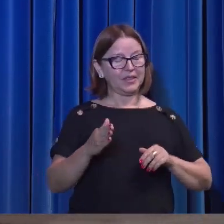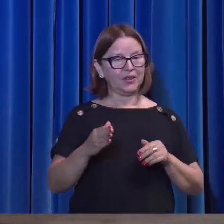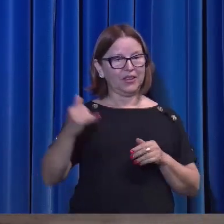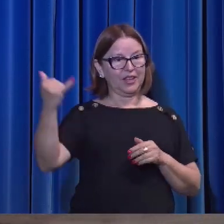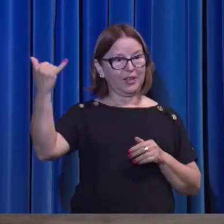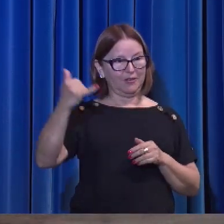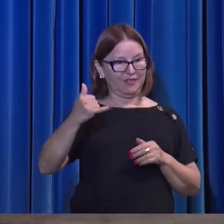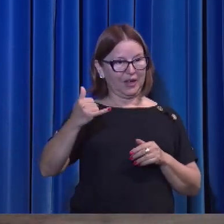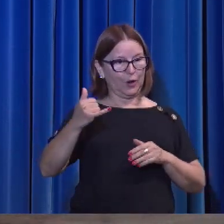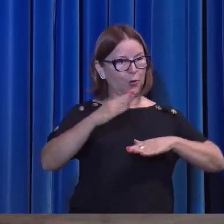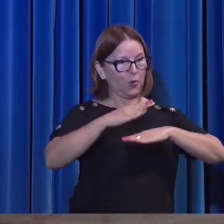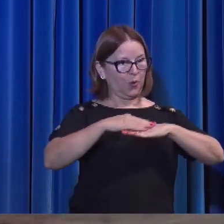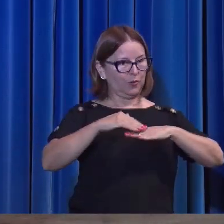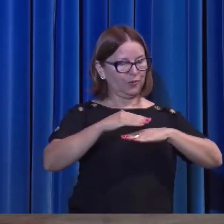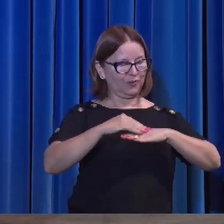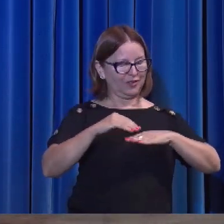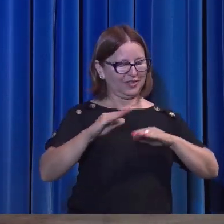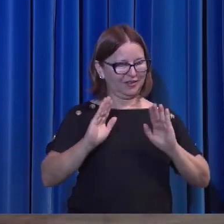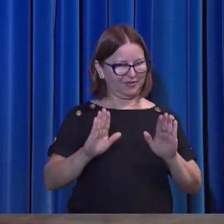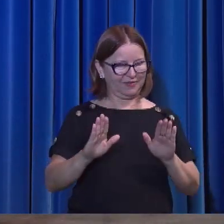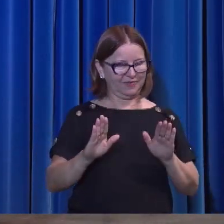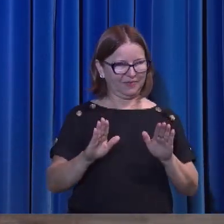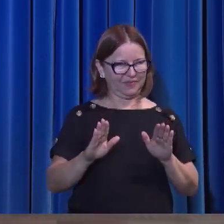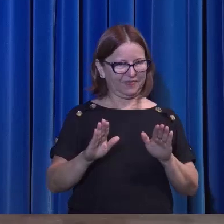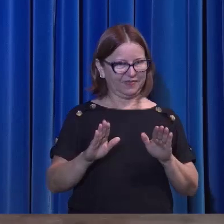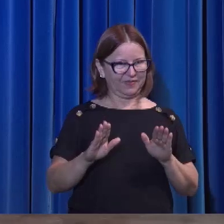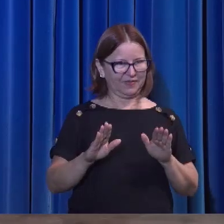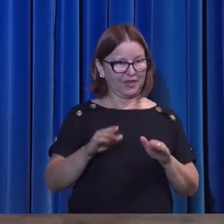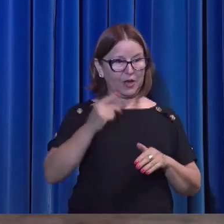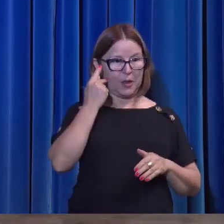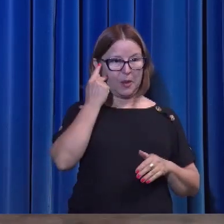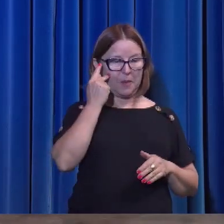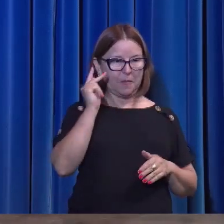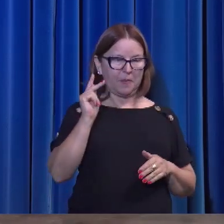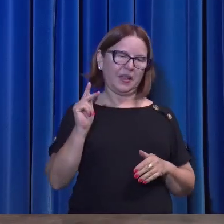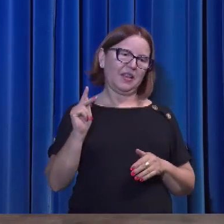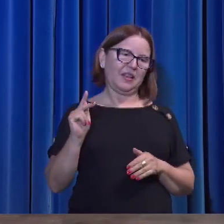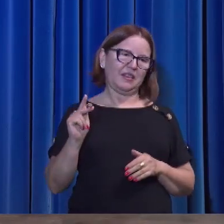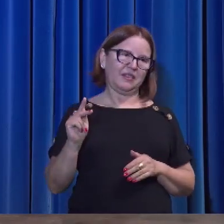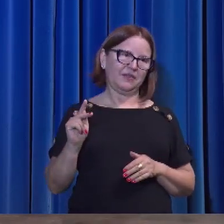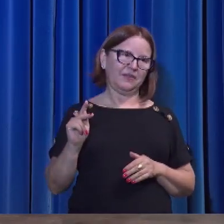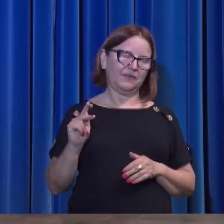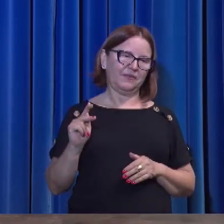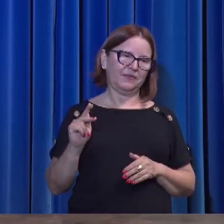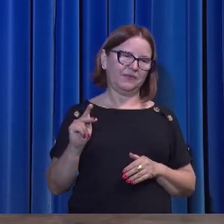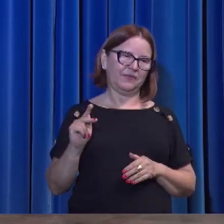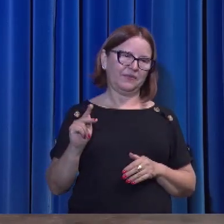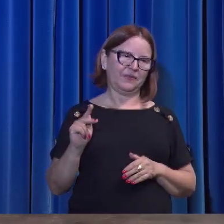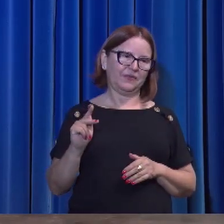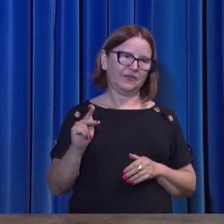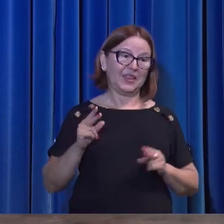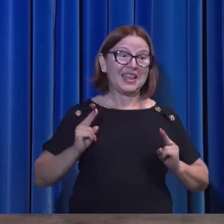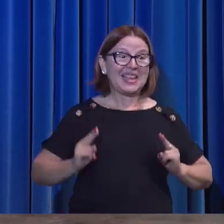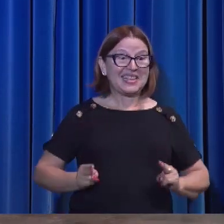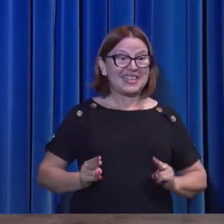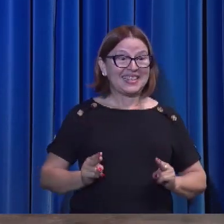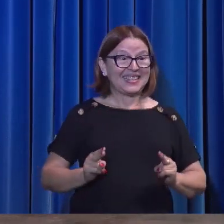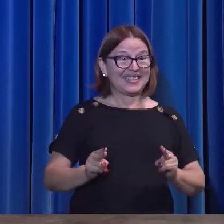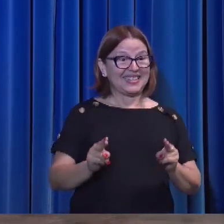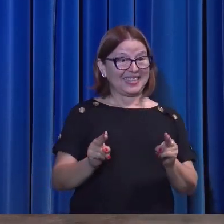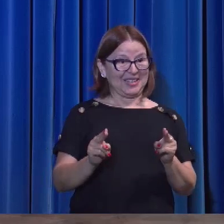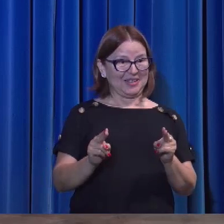estará... Como é que ele diz aqui? Afim de que esteja... Para sempre.